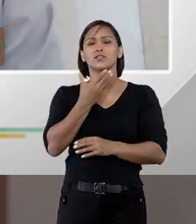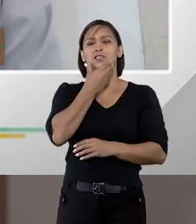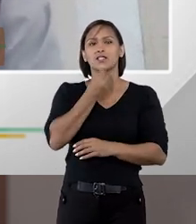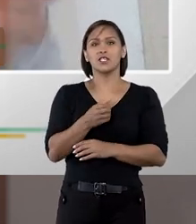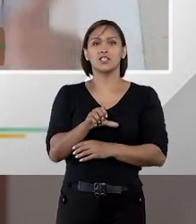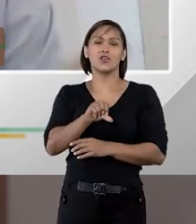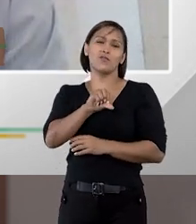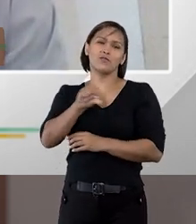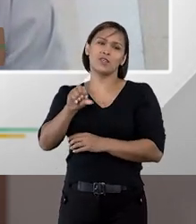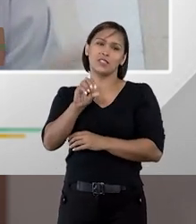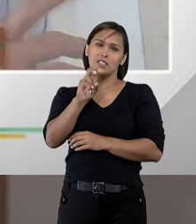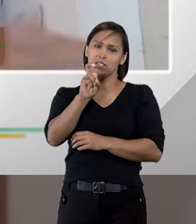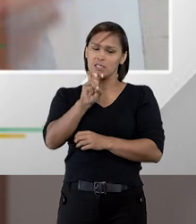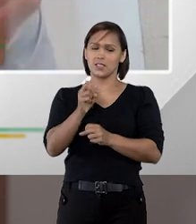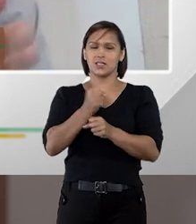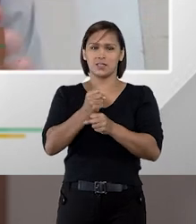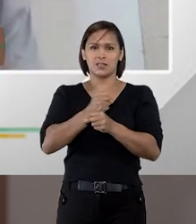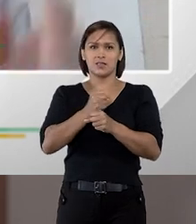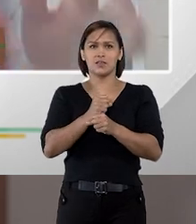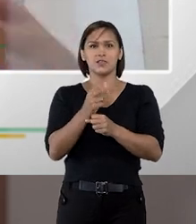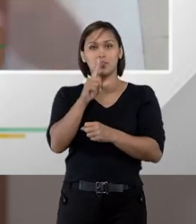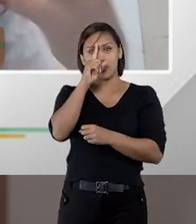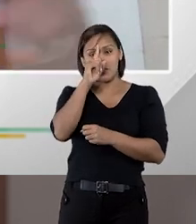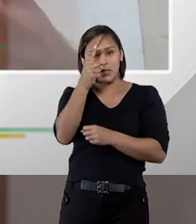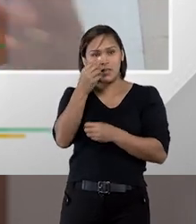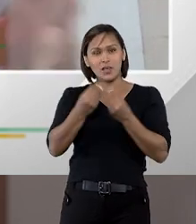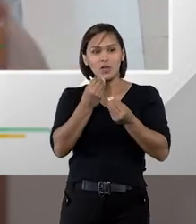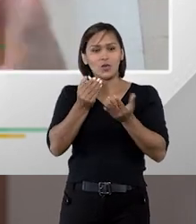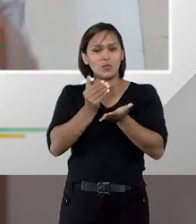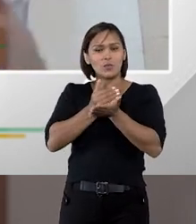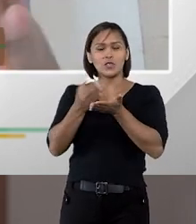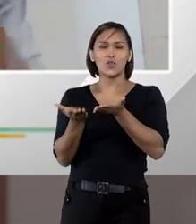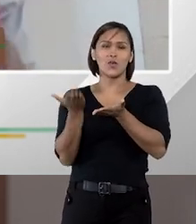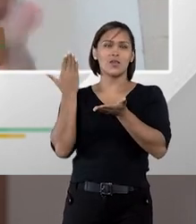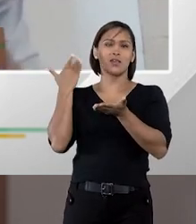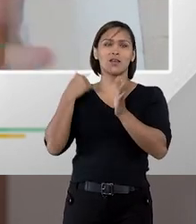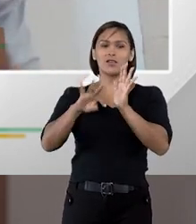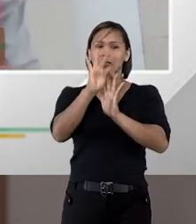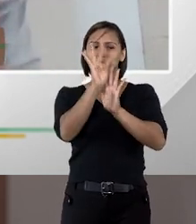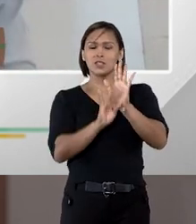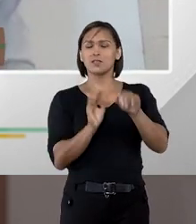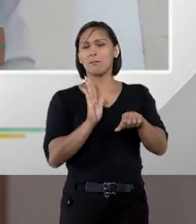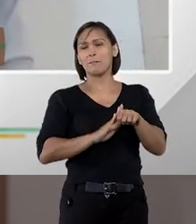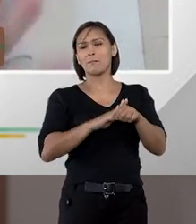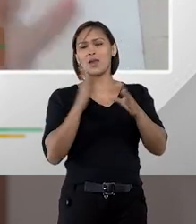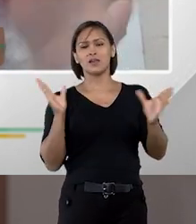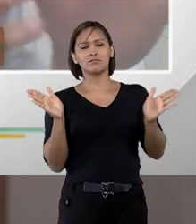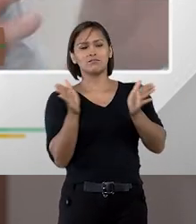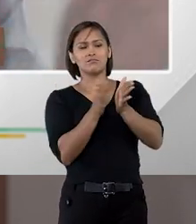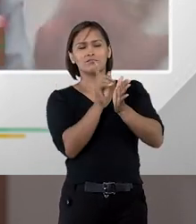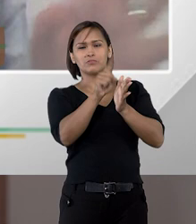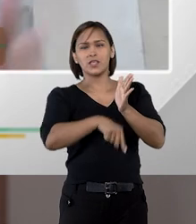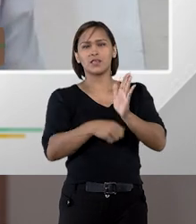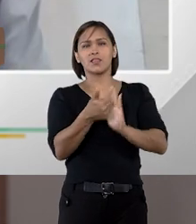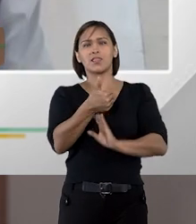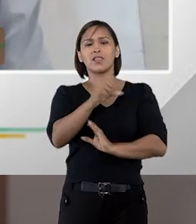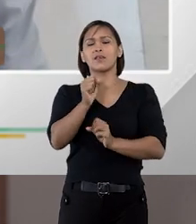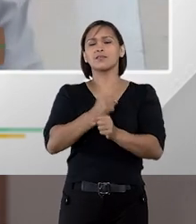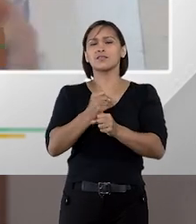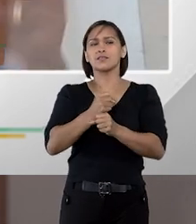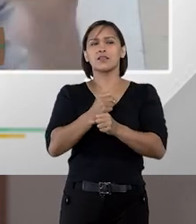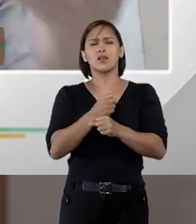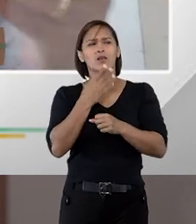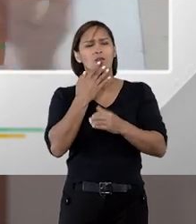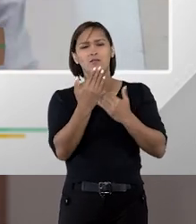dezembro foi de 95, só para vocês terem uma ideia, é obviamente o texto mais próximo do que a gente tem, deve ter cerca de